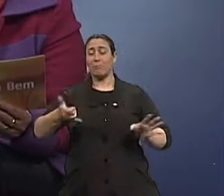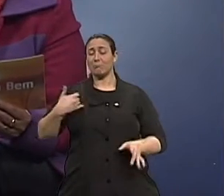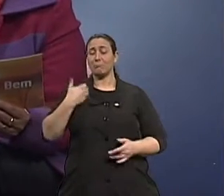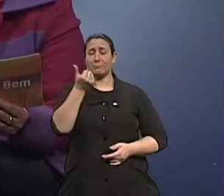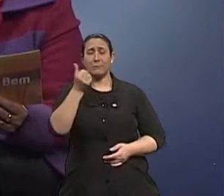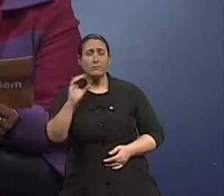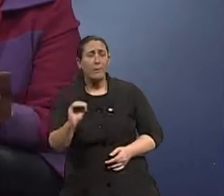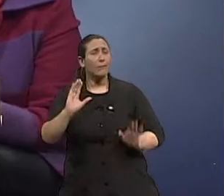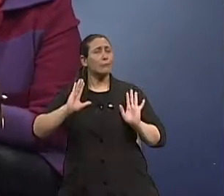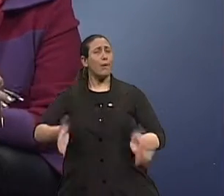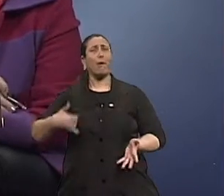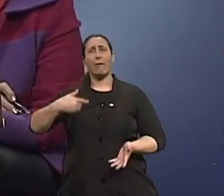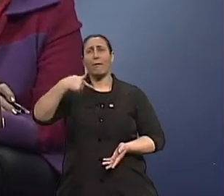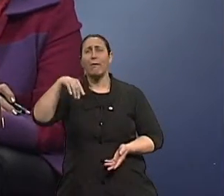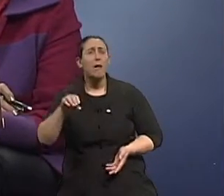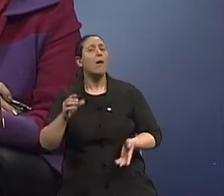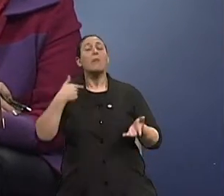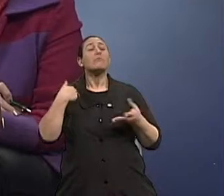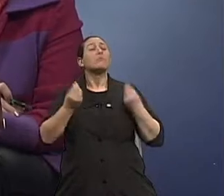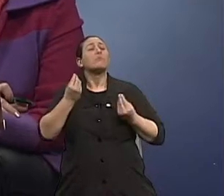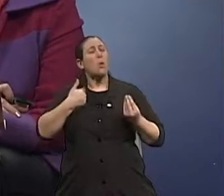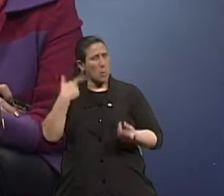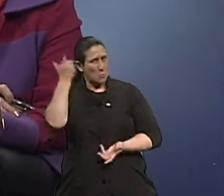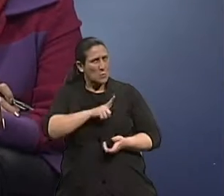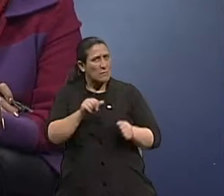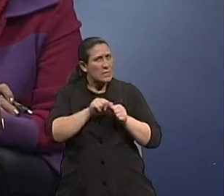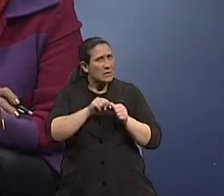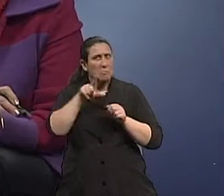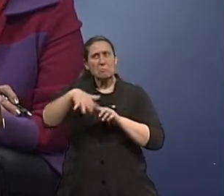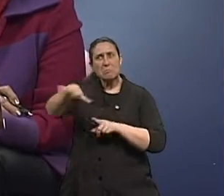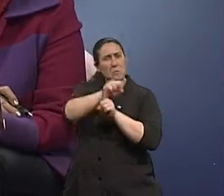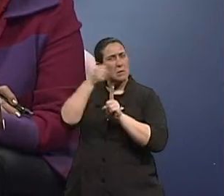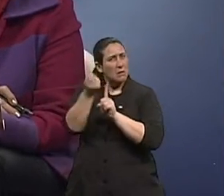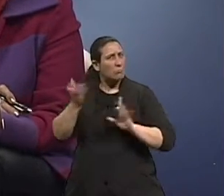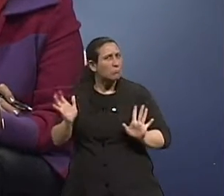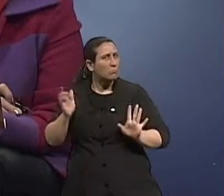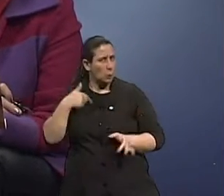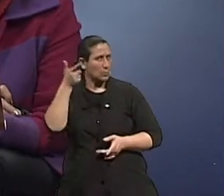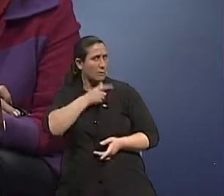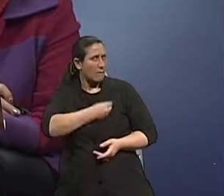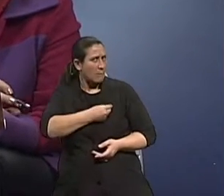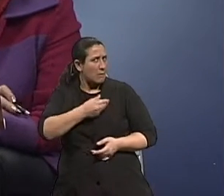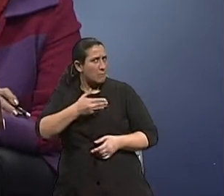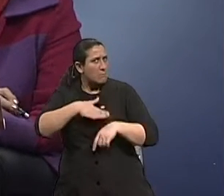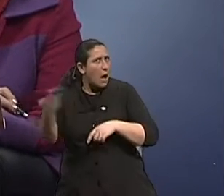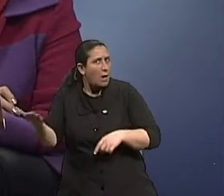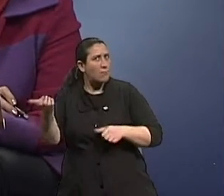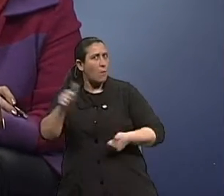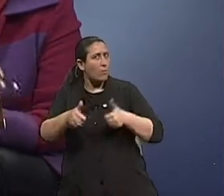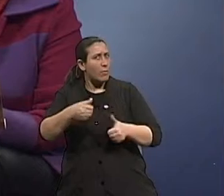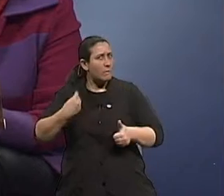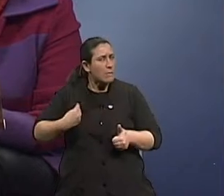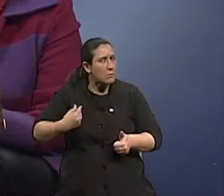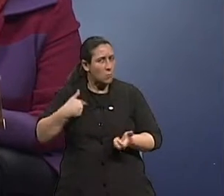60, será que a gente sabe fazer isso? Será que a gente está buscando viver mais, com mais qualidade de